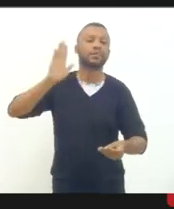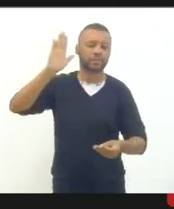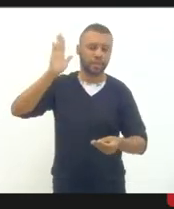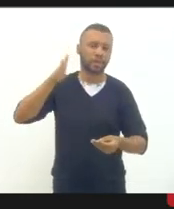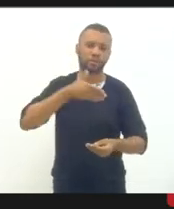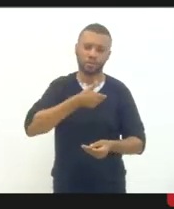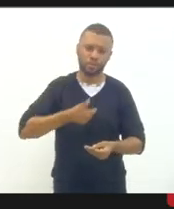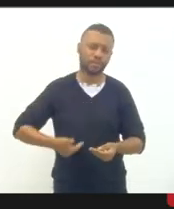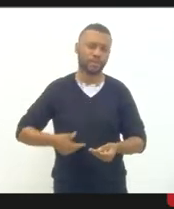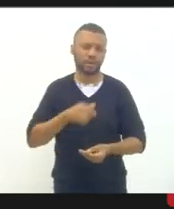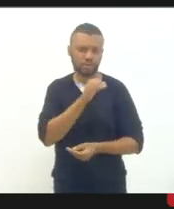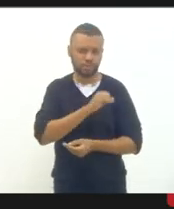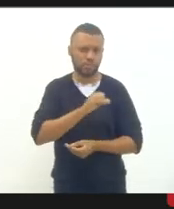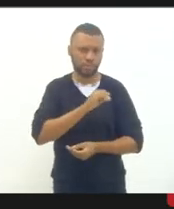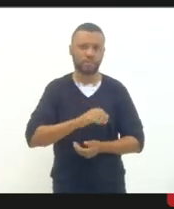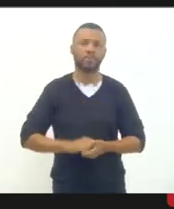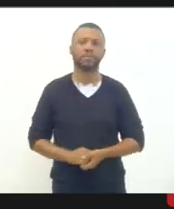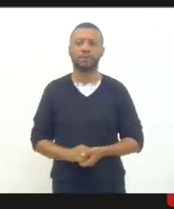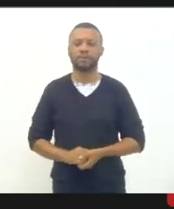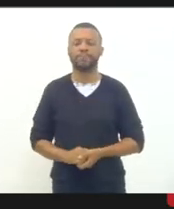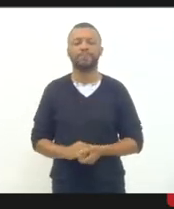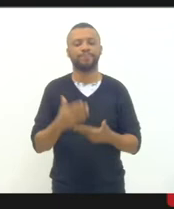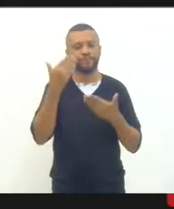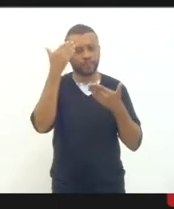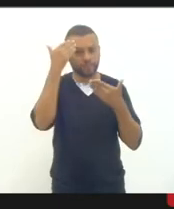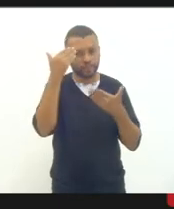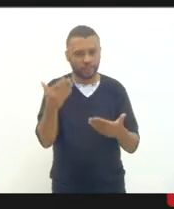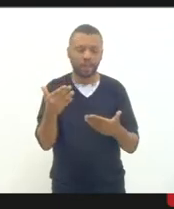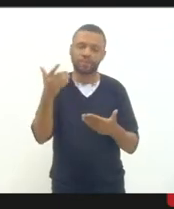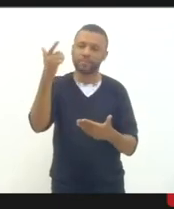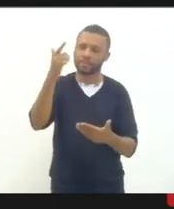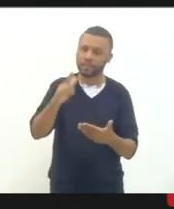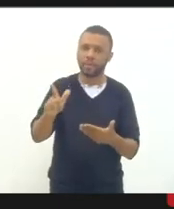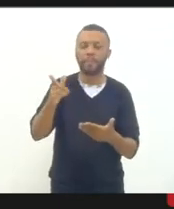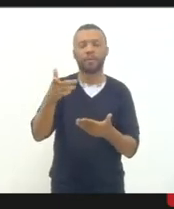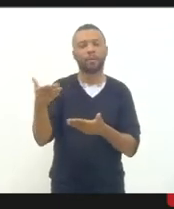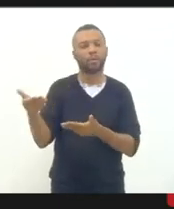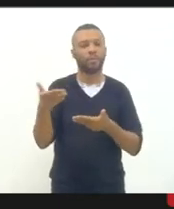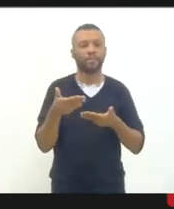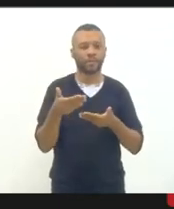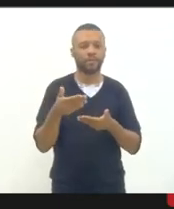governo do estado do Rio Obrigado mais uma vez pelo convite e com a gente